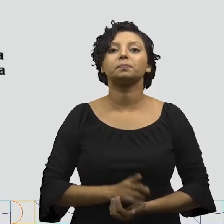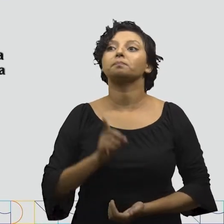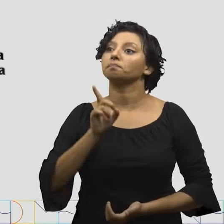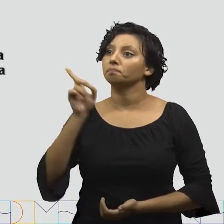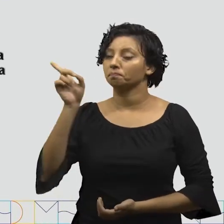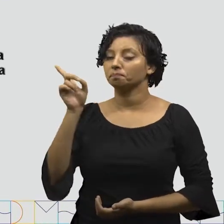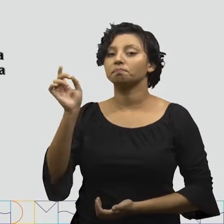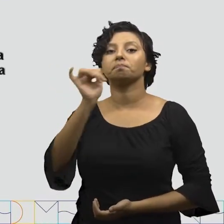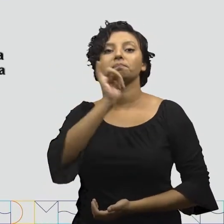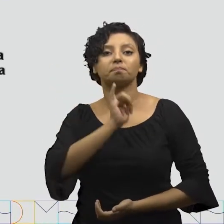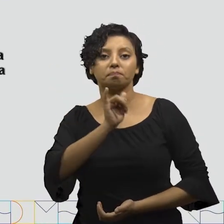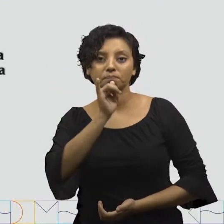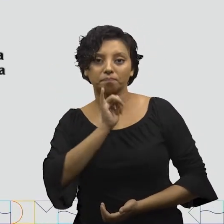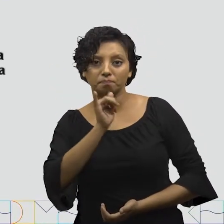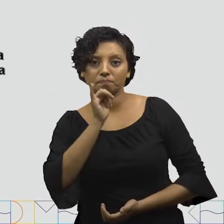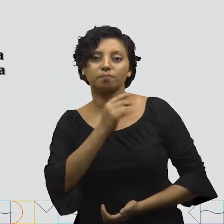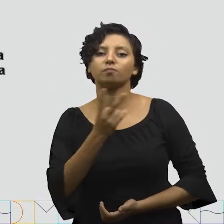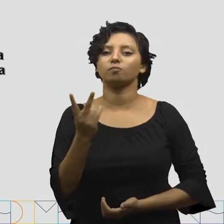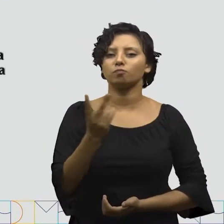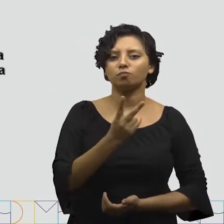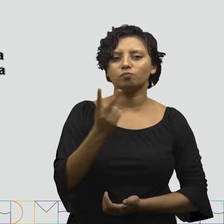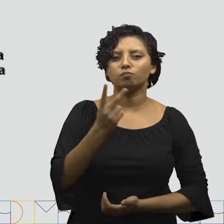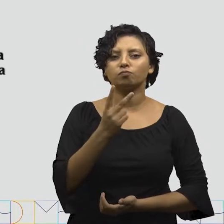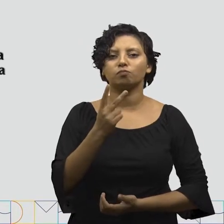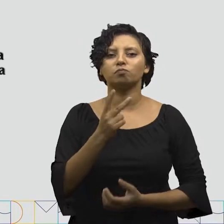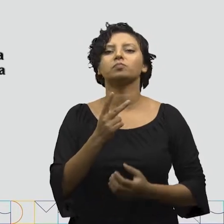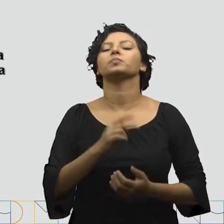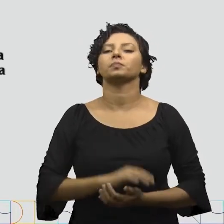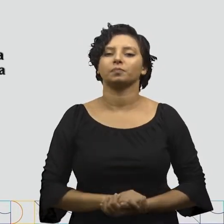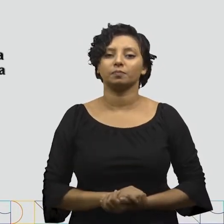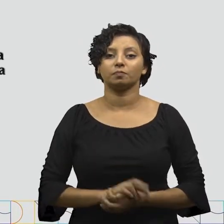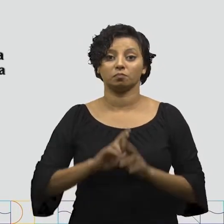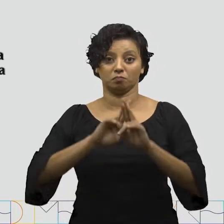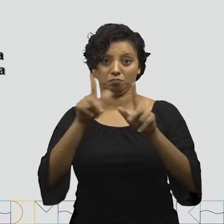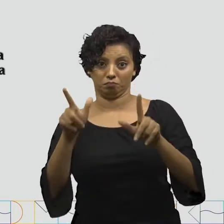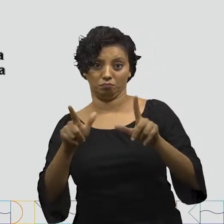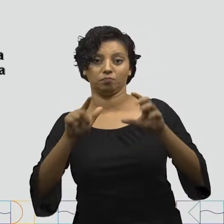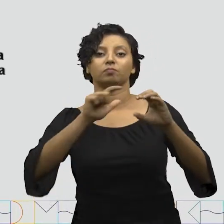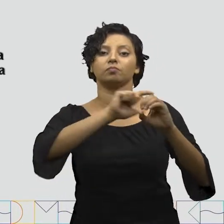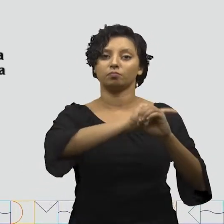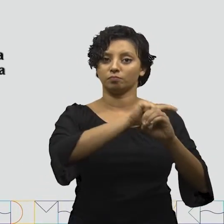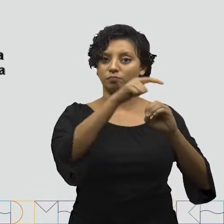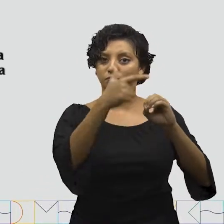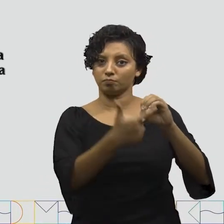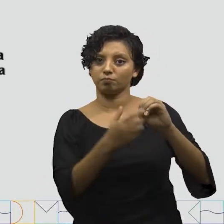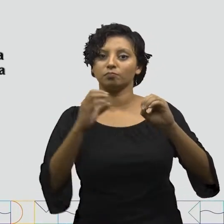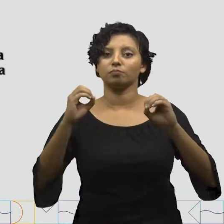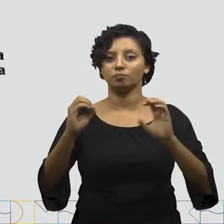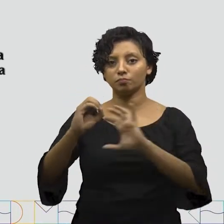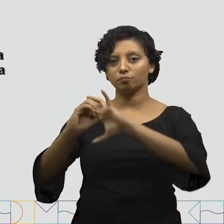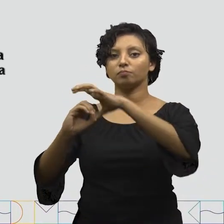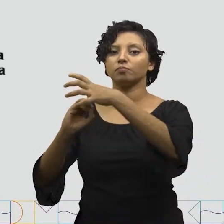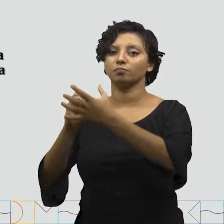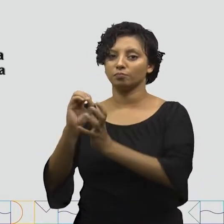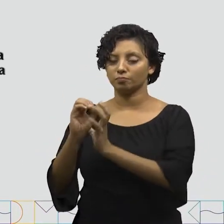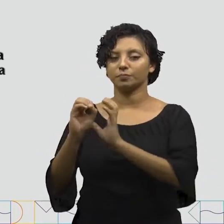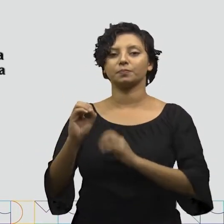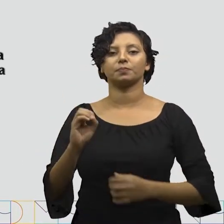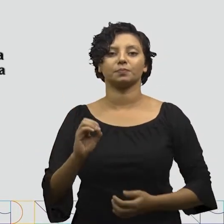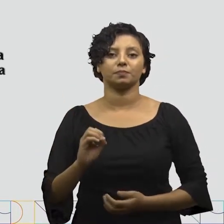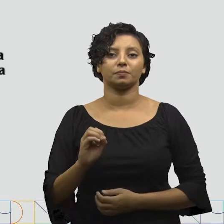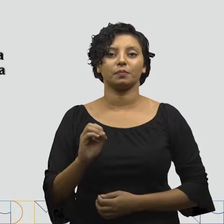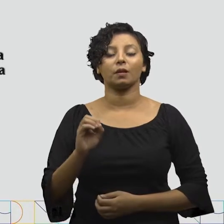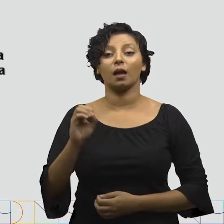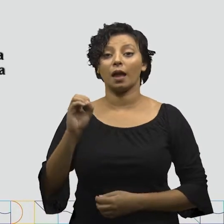Neste exemplo, você vê algumas diferenças entre células eucariontes e células procariontes,